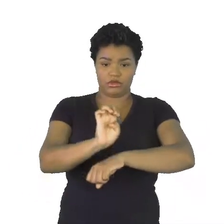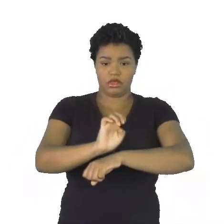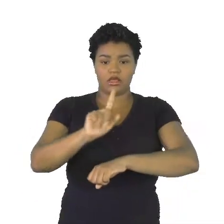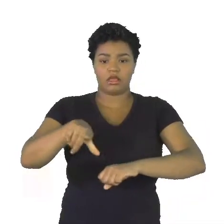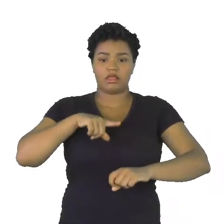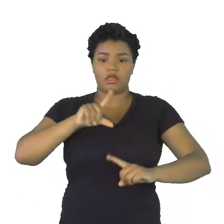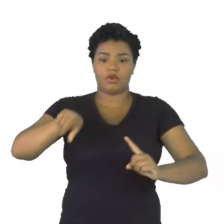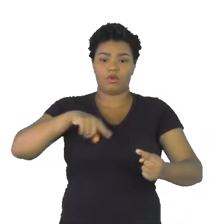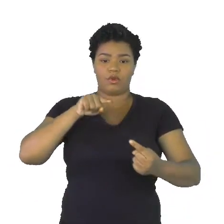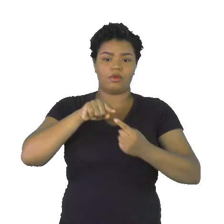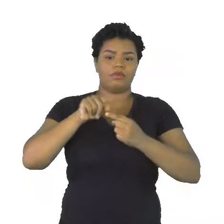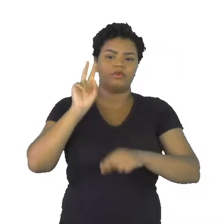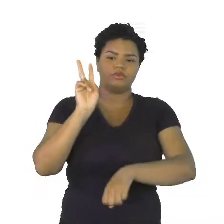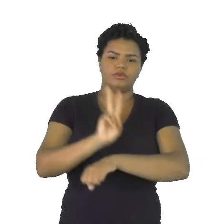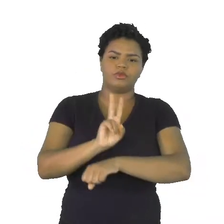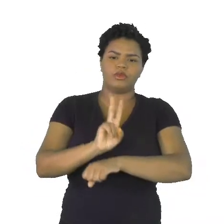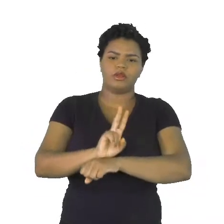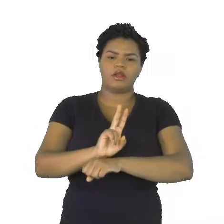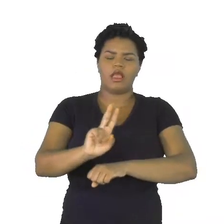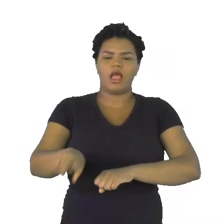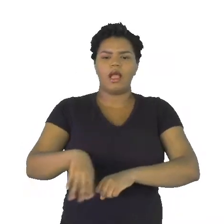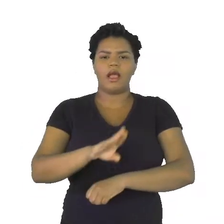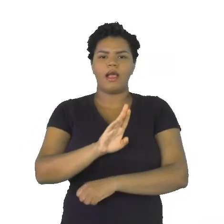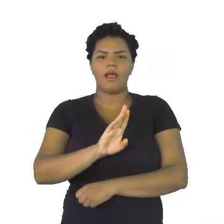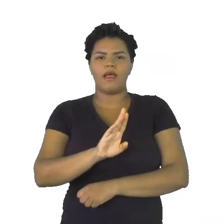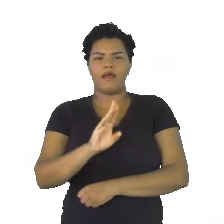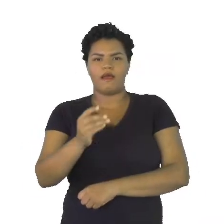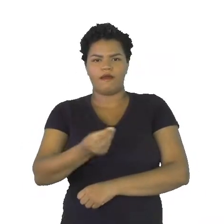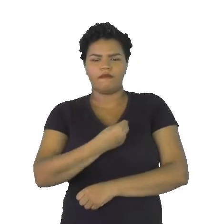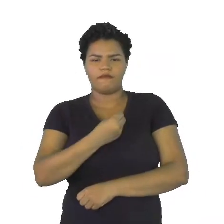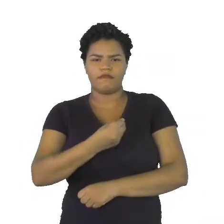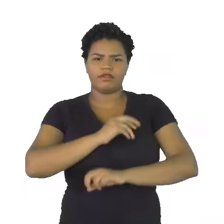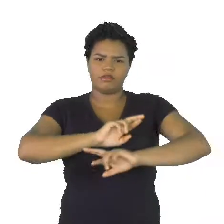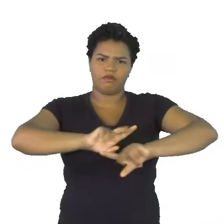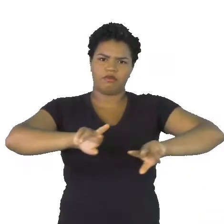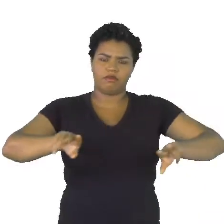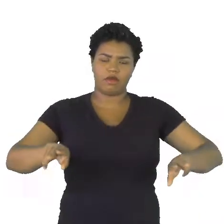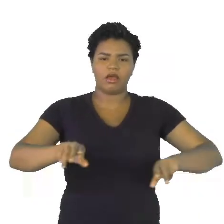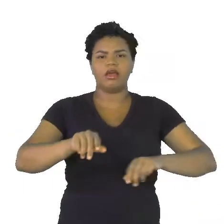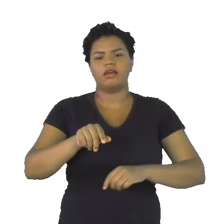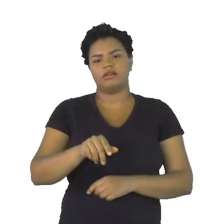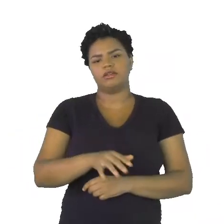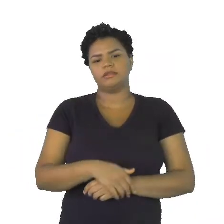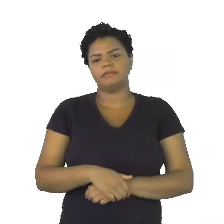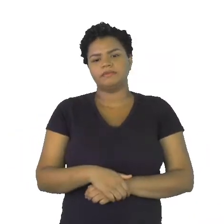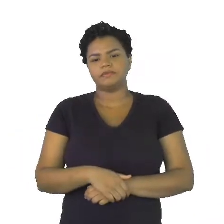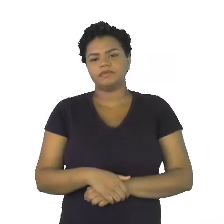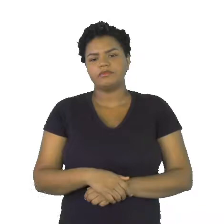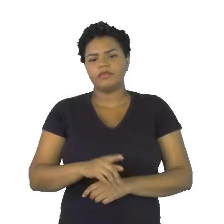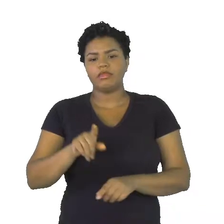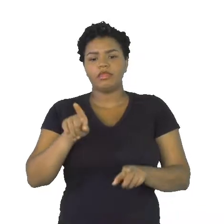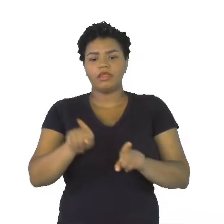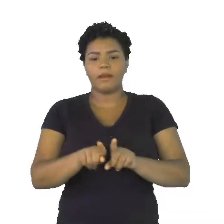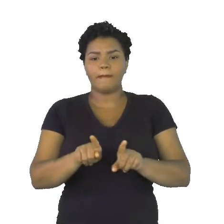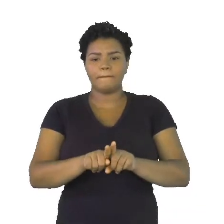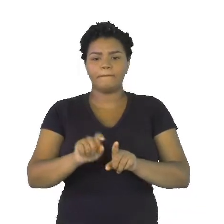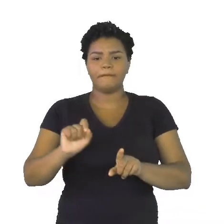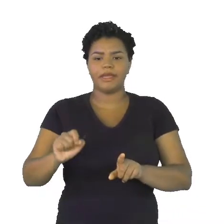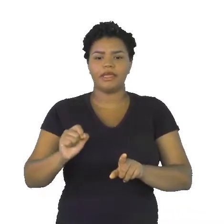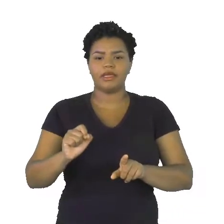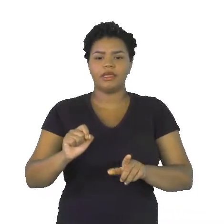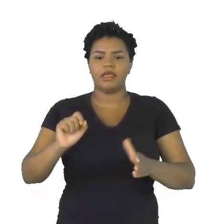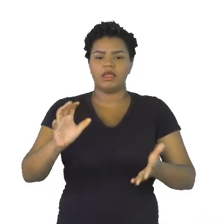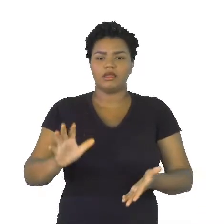objetivo de proteger a biodiversidade e incentivar as alternativas de desenvolvimento sustentável na